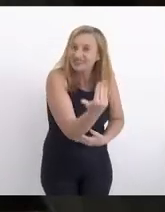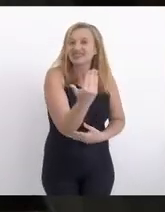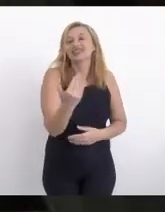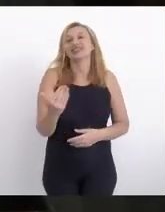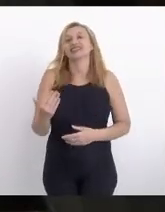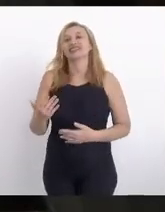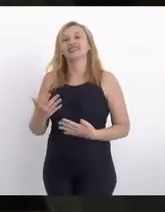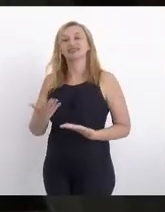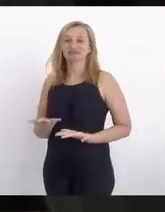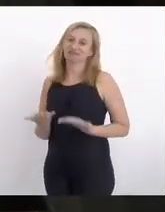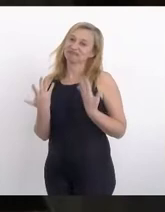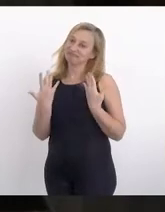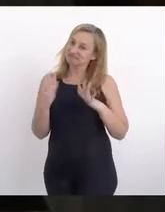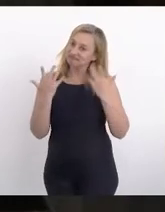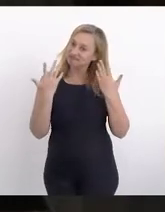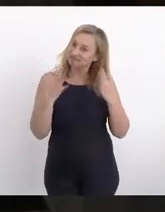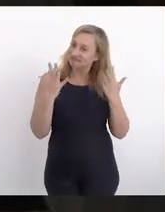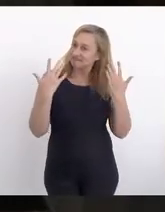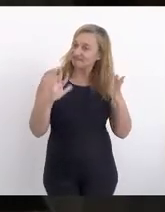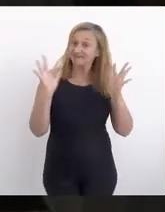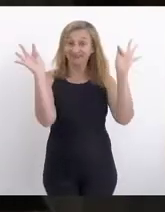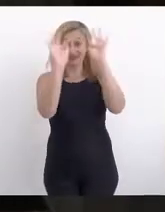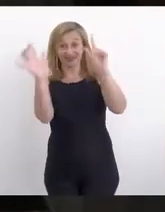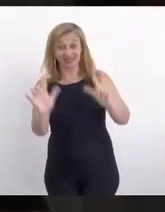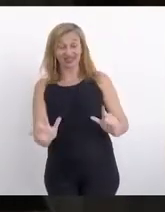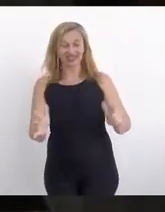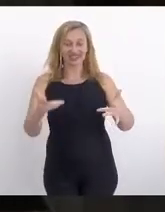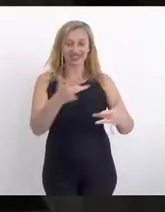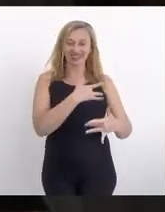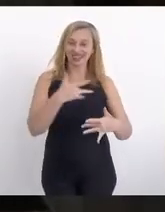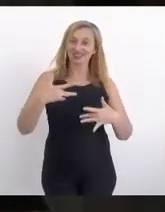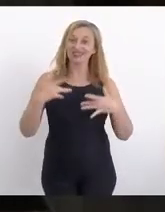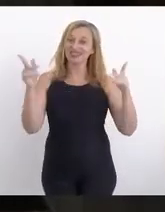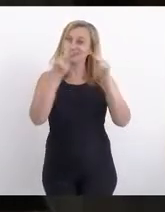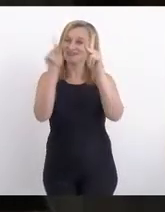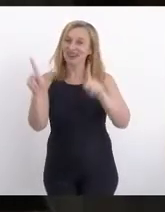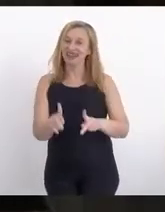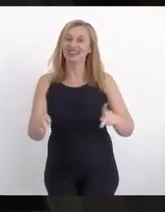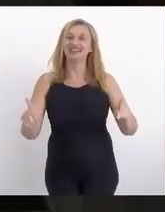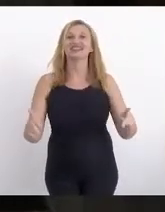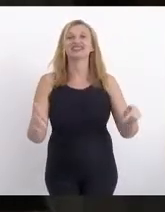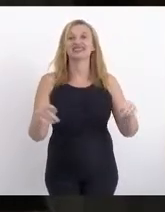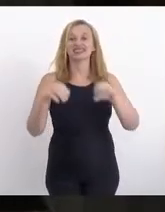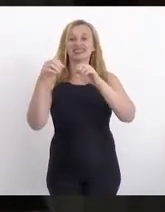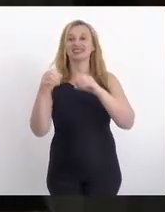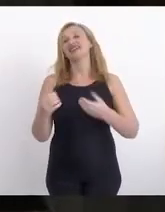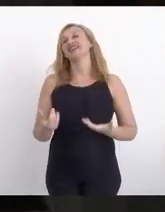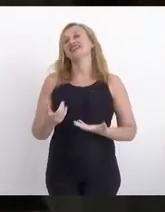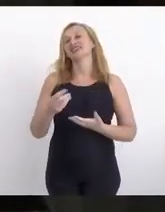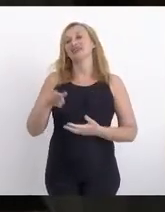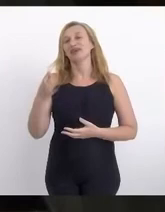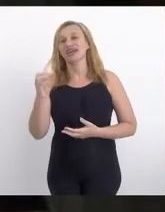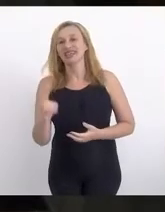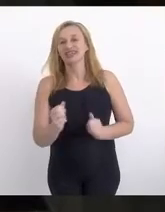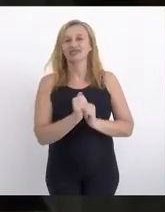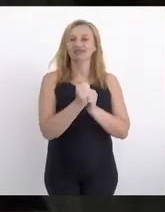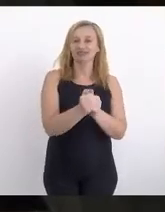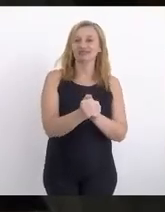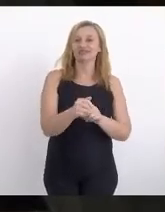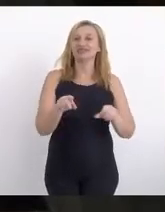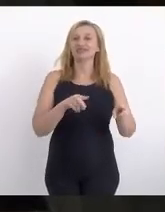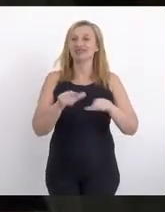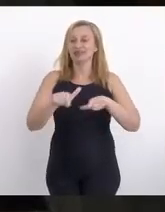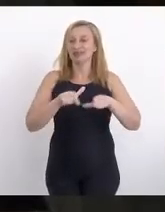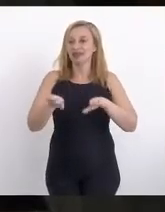sobretudo, os votos de máxima felicidade, saúde, paz, realizações para o nosso querido Marquinho, que coordena aqui os trabalhos da mesa